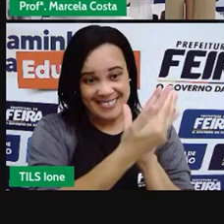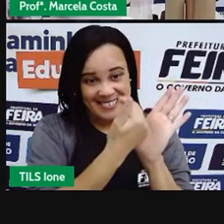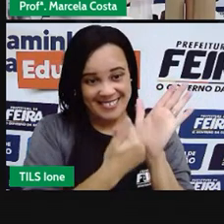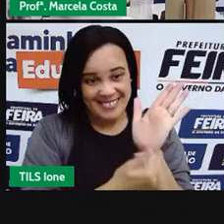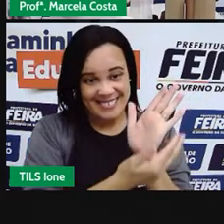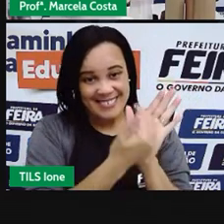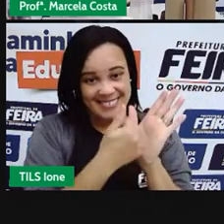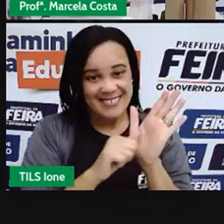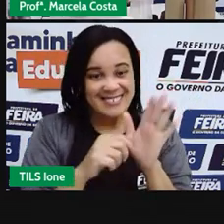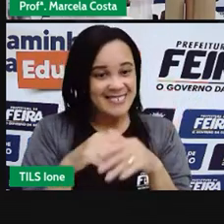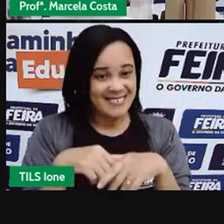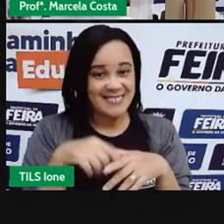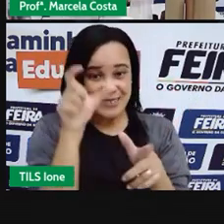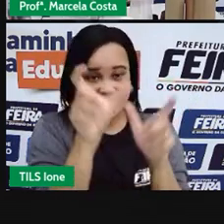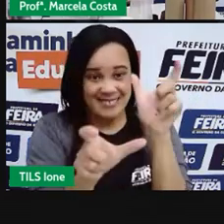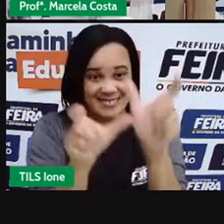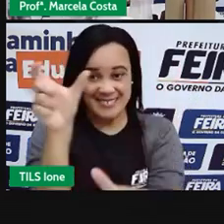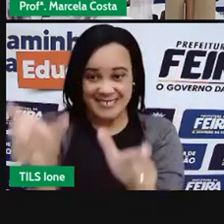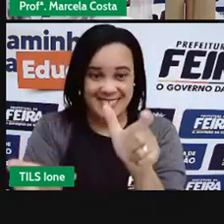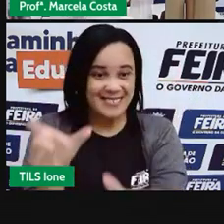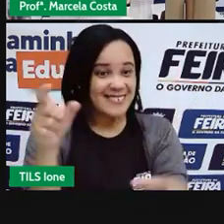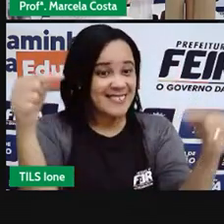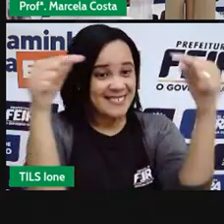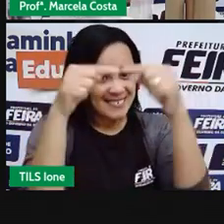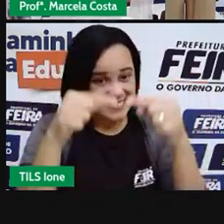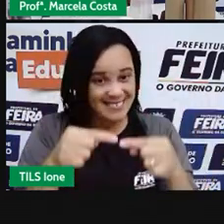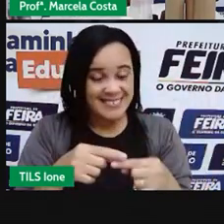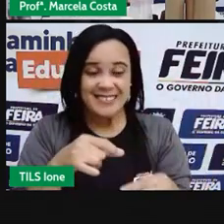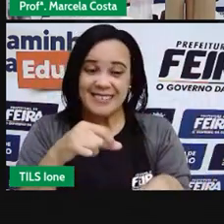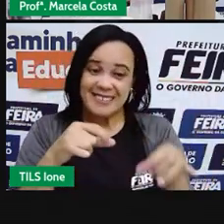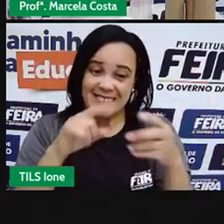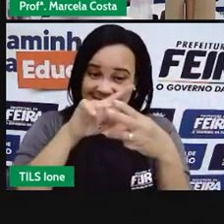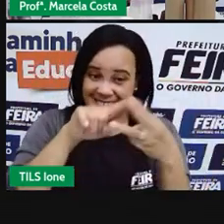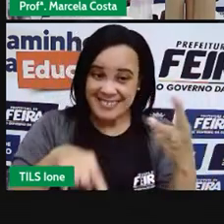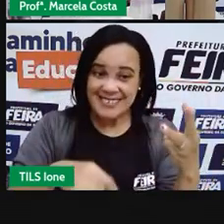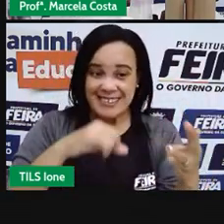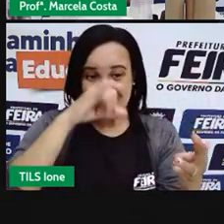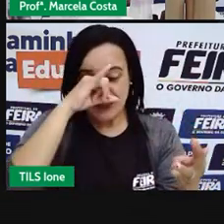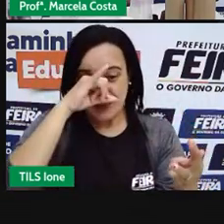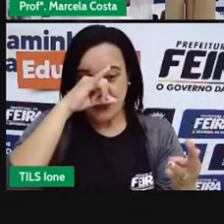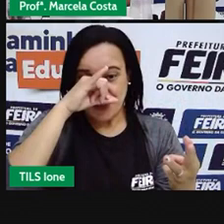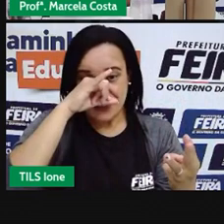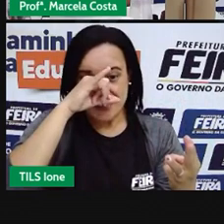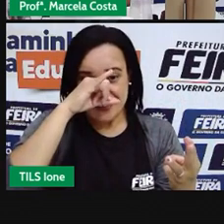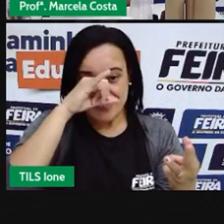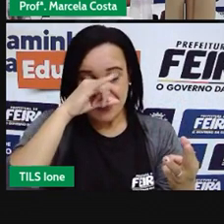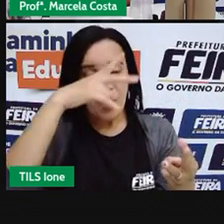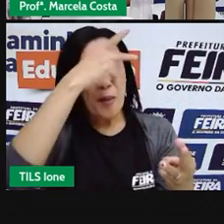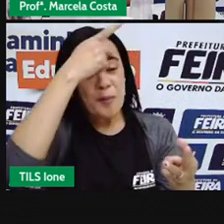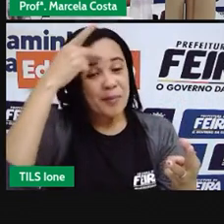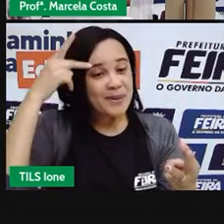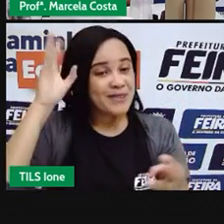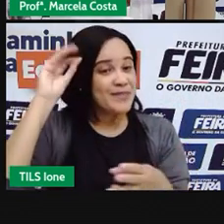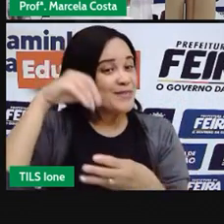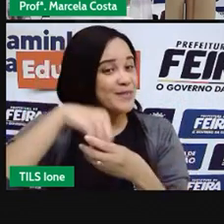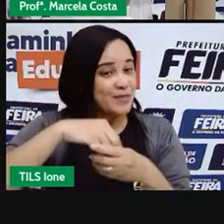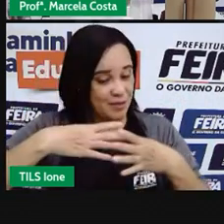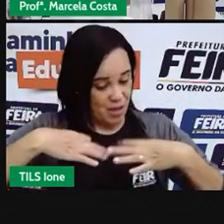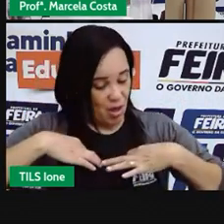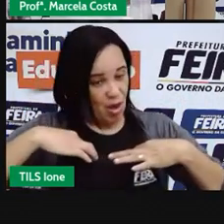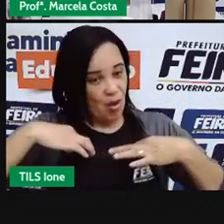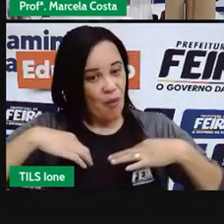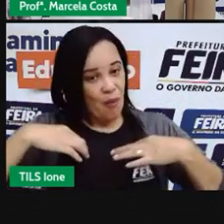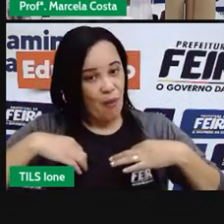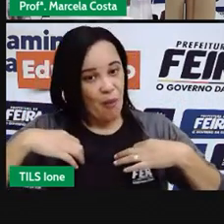personagens da história, né, estão sendo representados ali por pessoas fantasiadas de porquinhos, usando ali uma